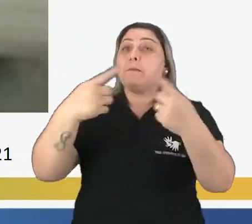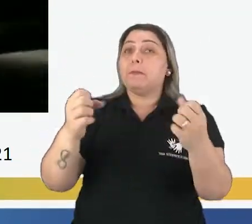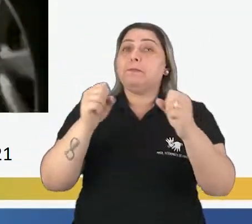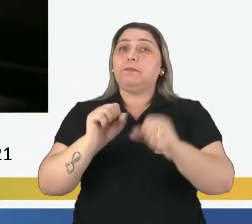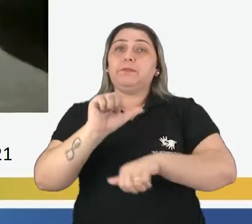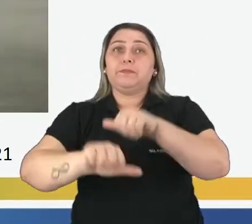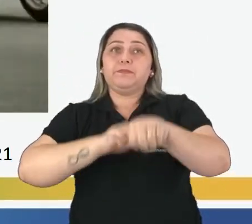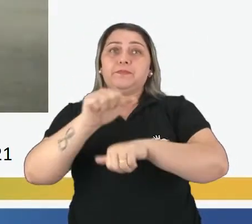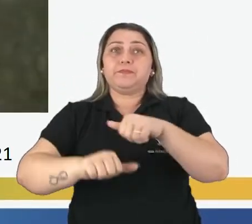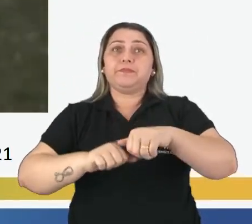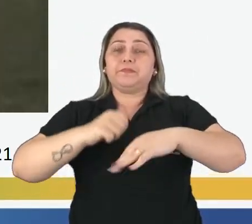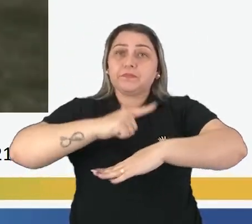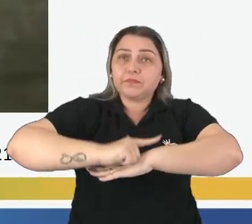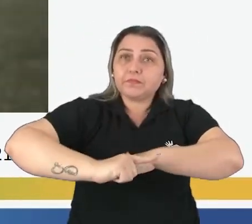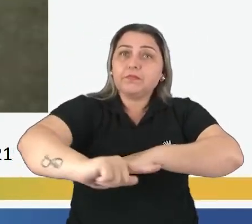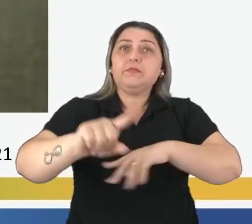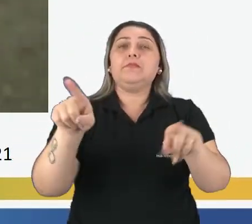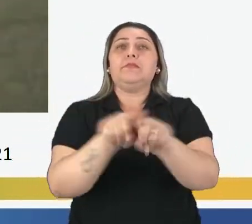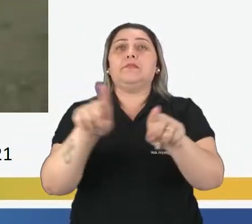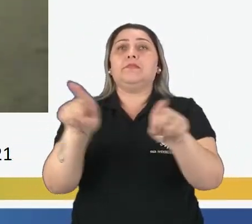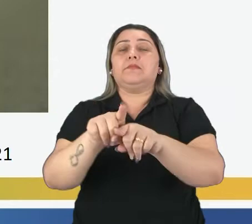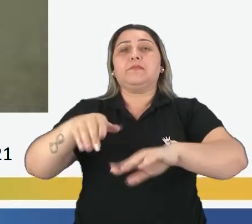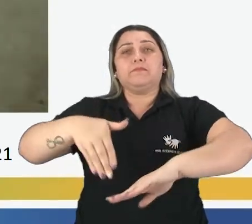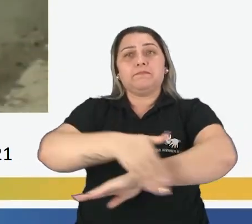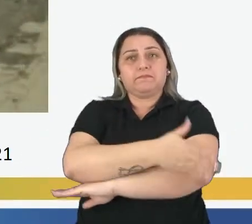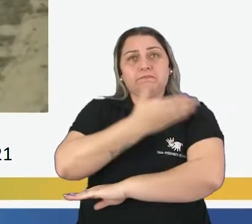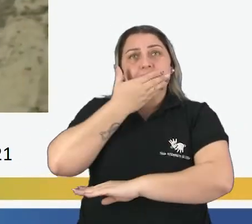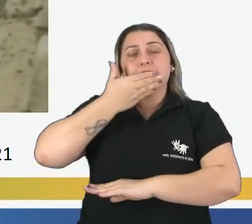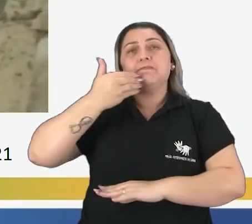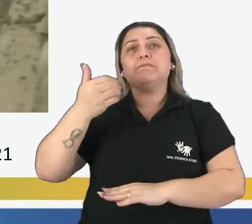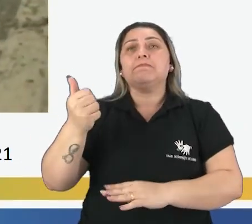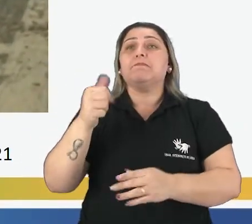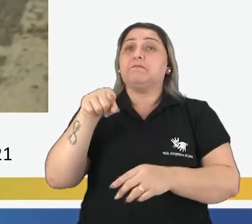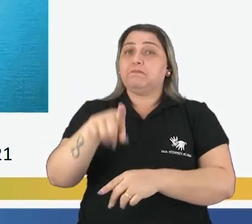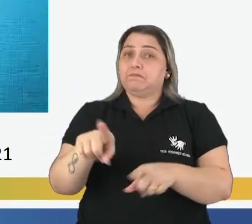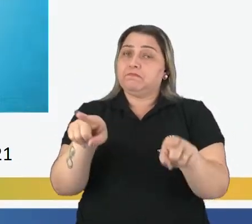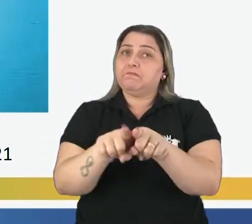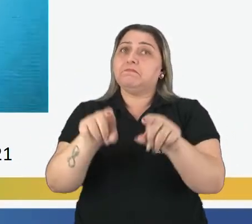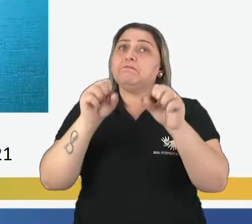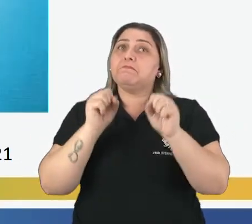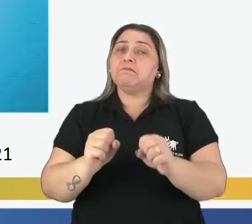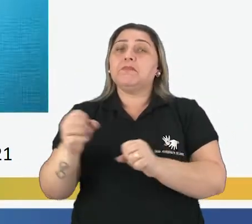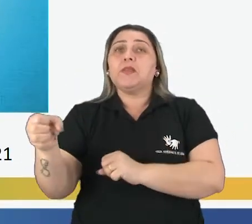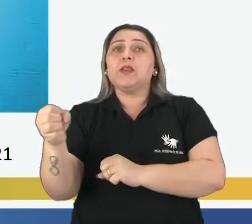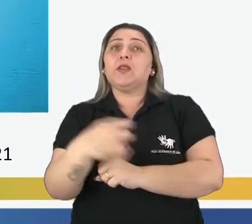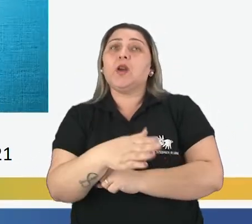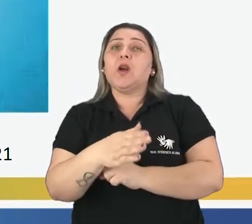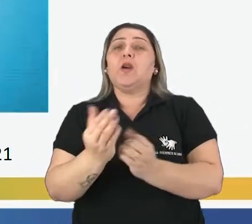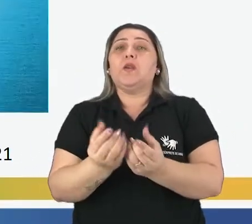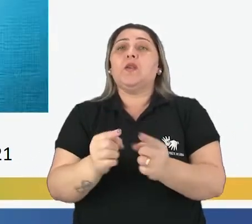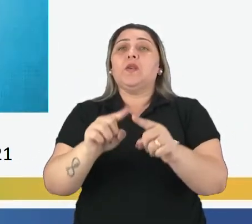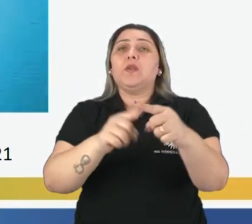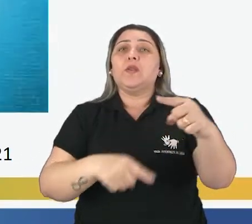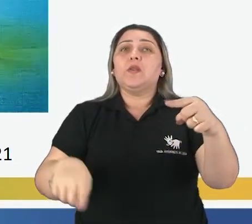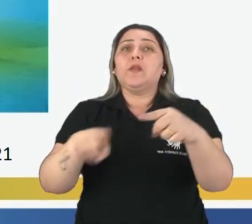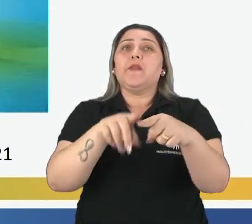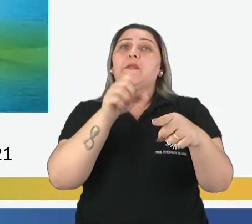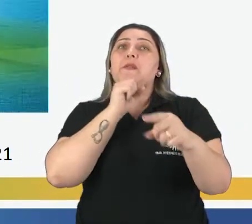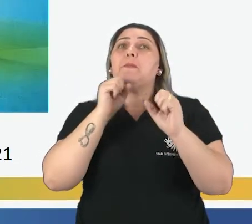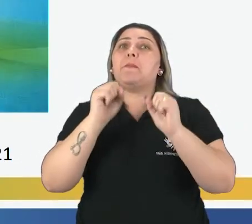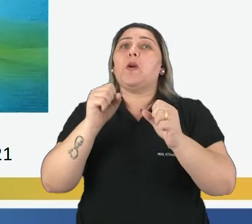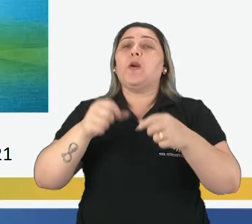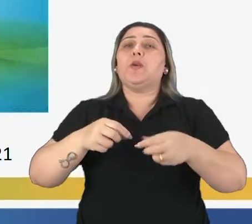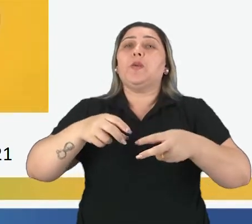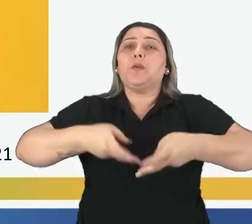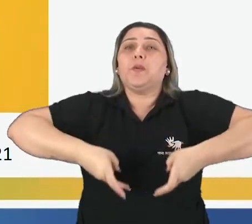podem se transformar em asfalto, fazendo estradas muito melhores. E você também pode dar uma nova função a eles. Um pneu velho pode